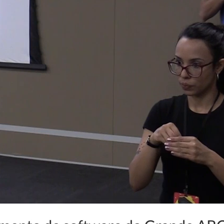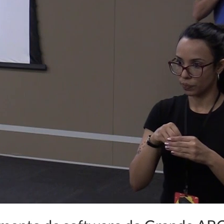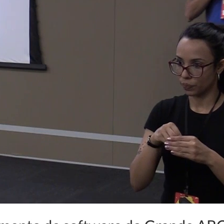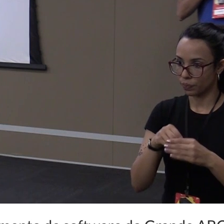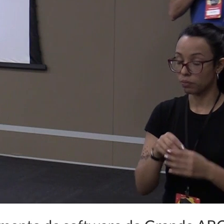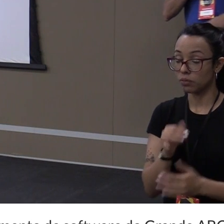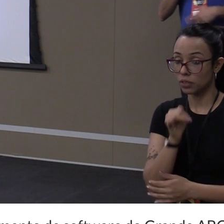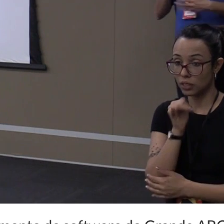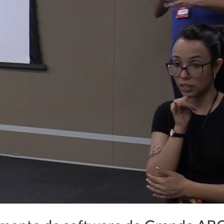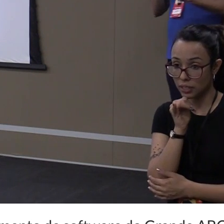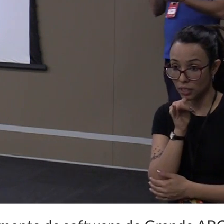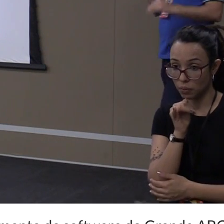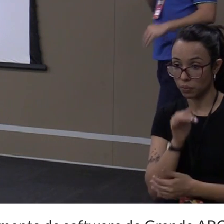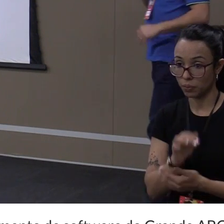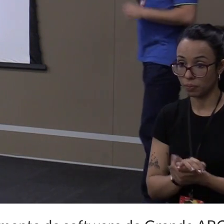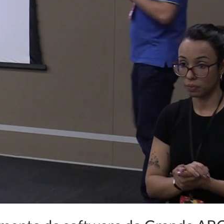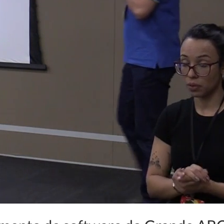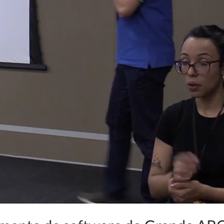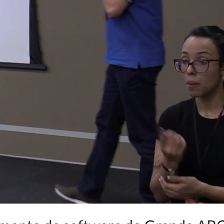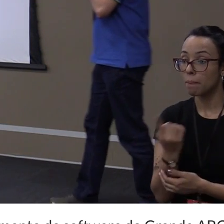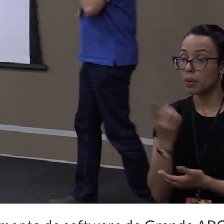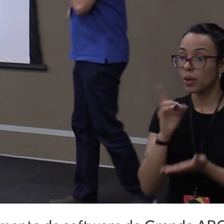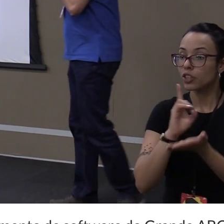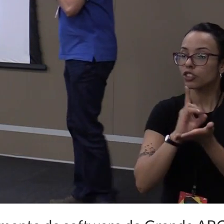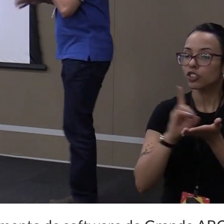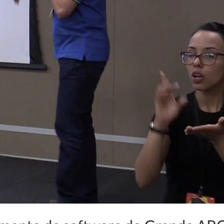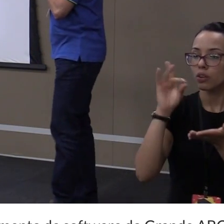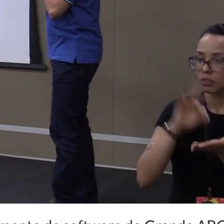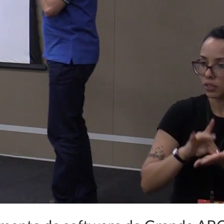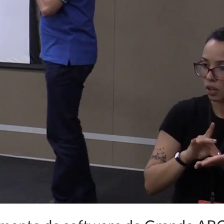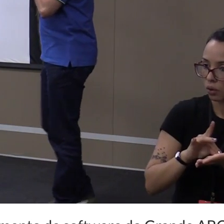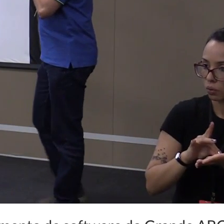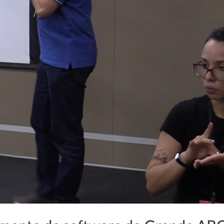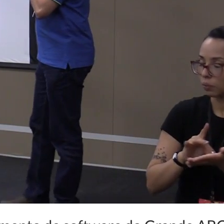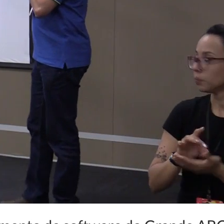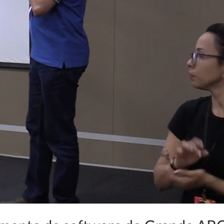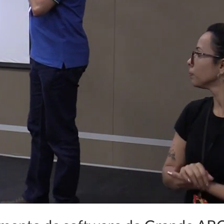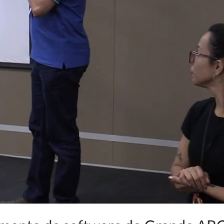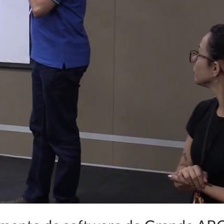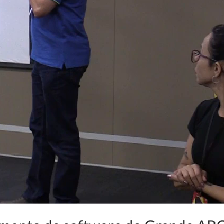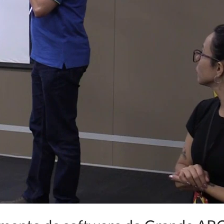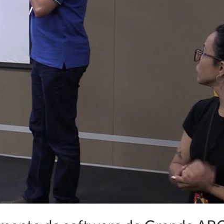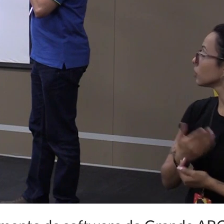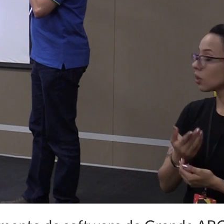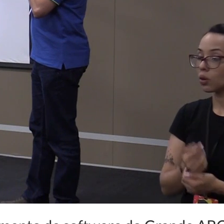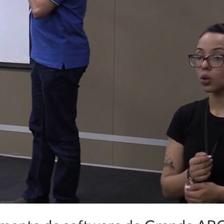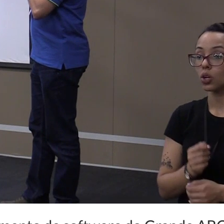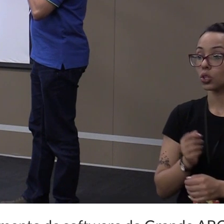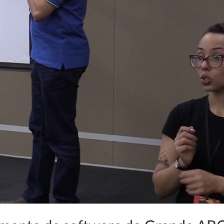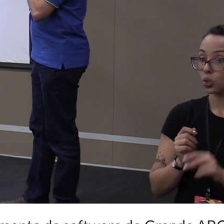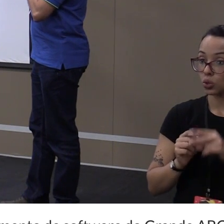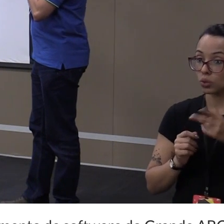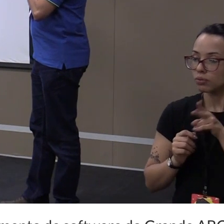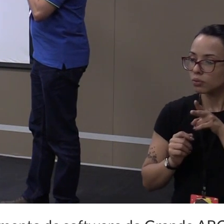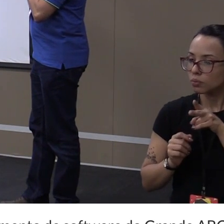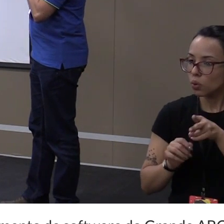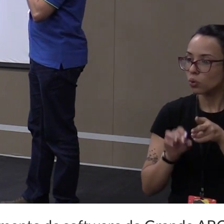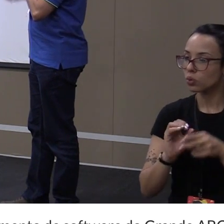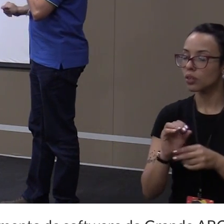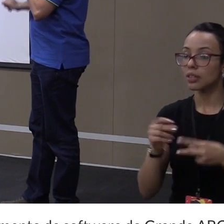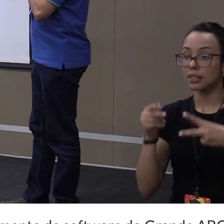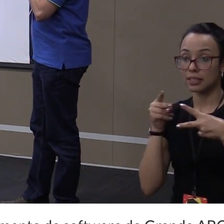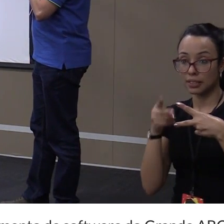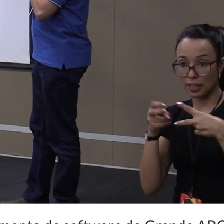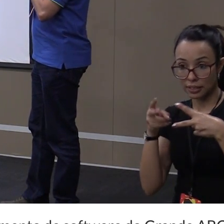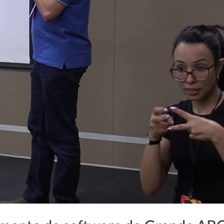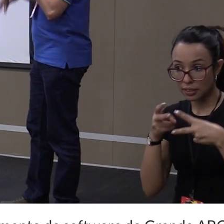Por exemplo, eu vou pegar o primeiro diário. Que é o response CSS. Então, eu pego da lista de edições. Qual que eu